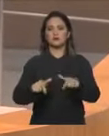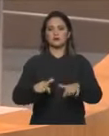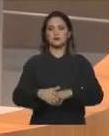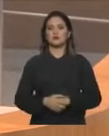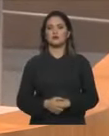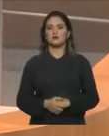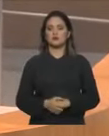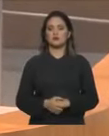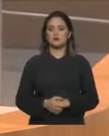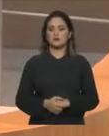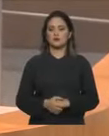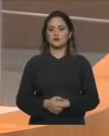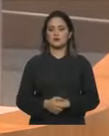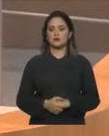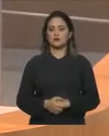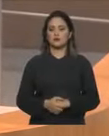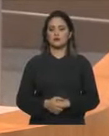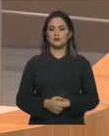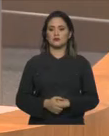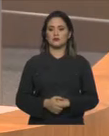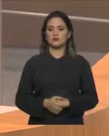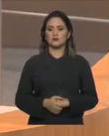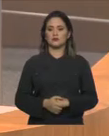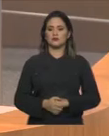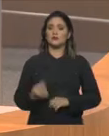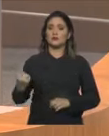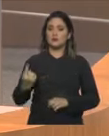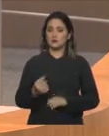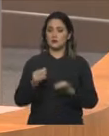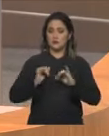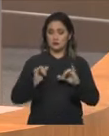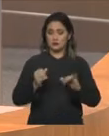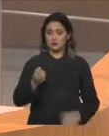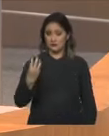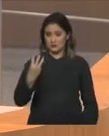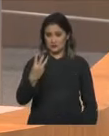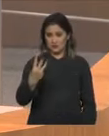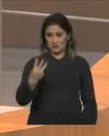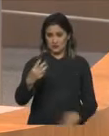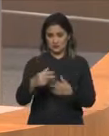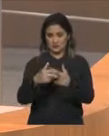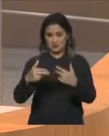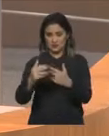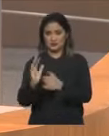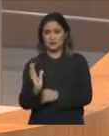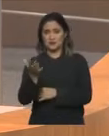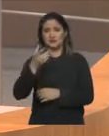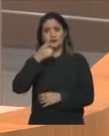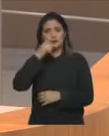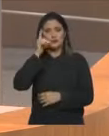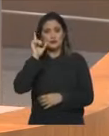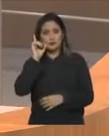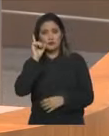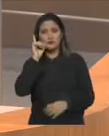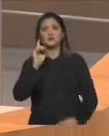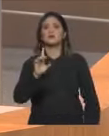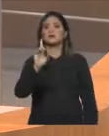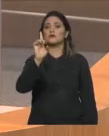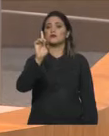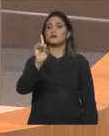à tribuna três fatos que ocorreram ontem sobre o direito do consumidor.